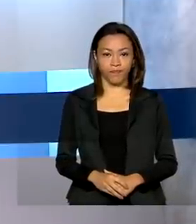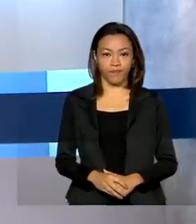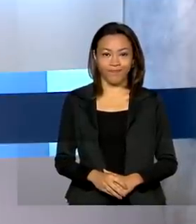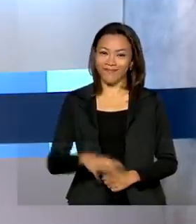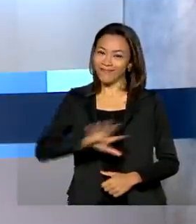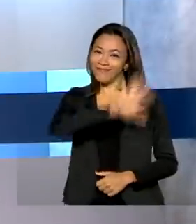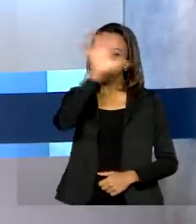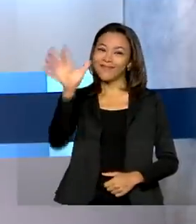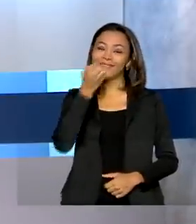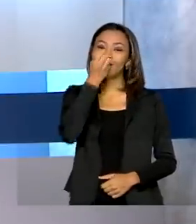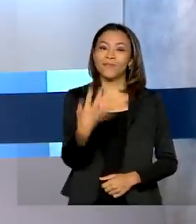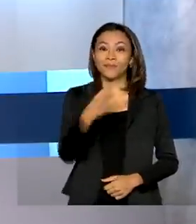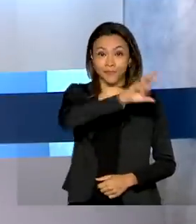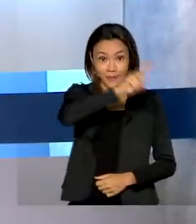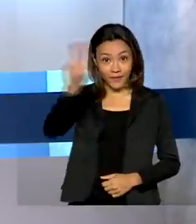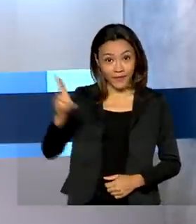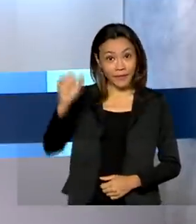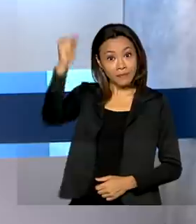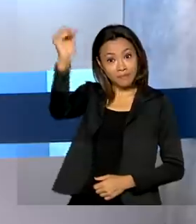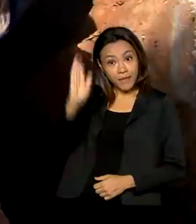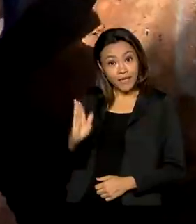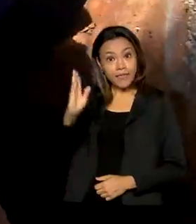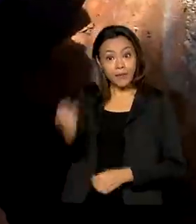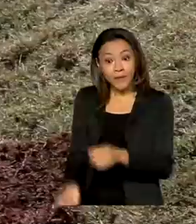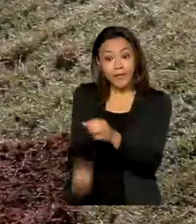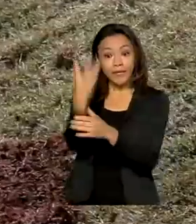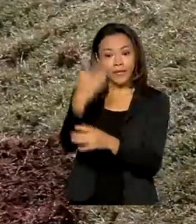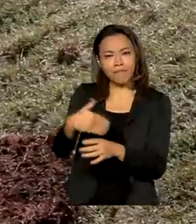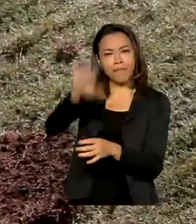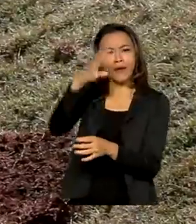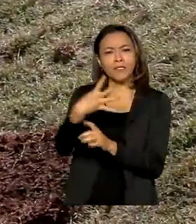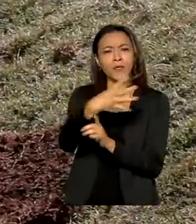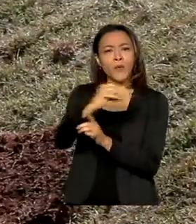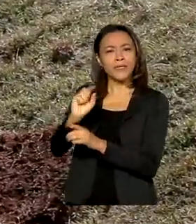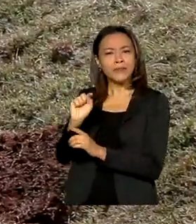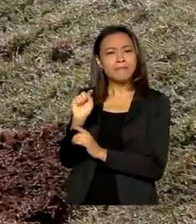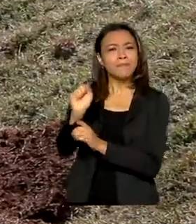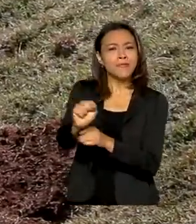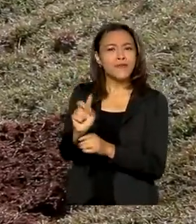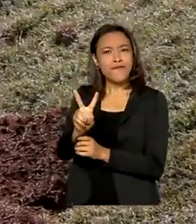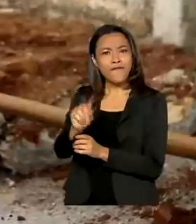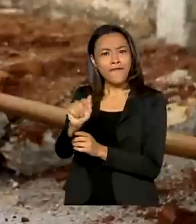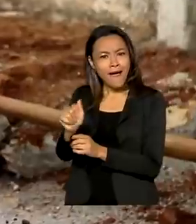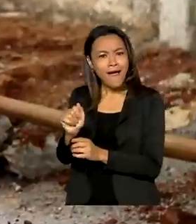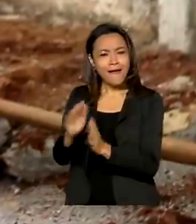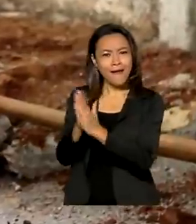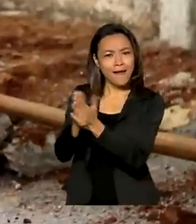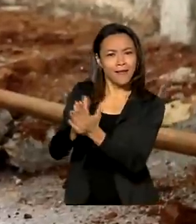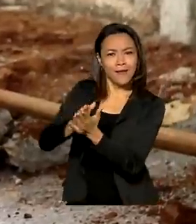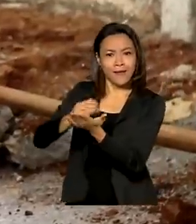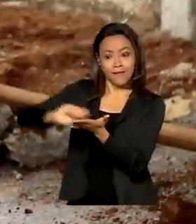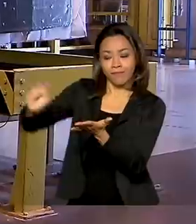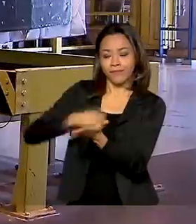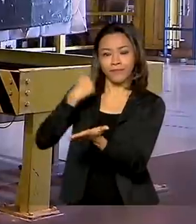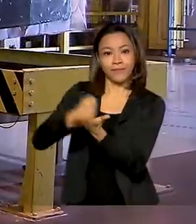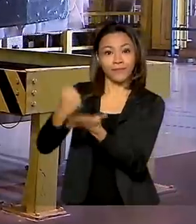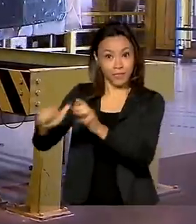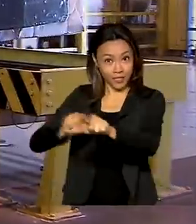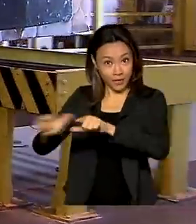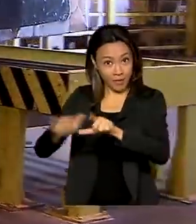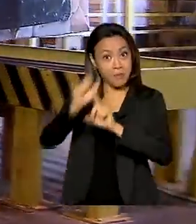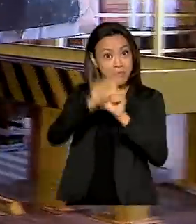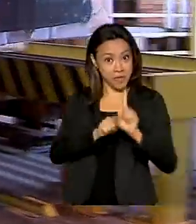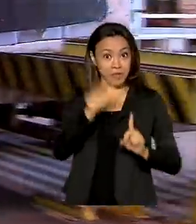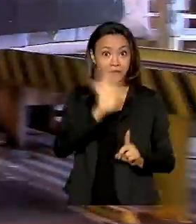Olá, bom dia! Brasil cria mais de 400 mil vagas com carteira assinada em fevereiro, o melhor